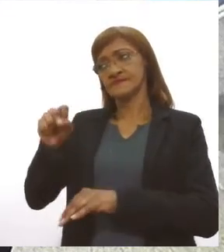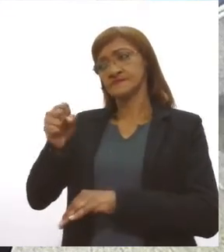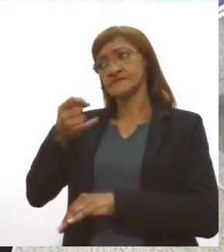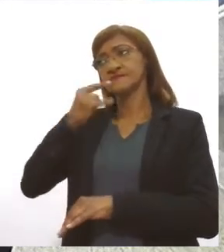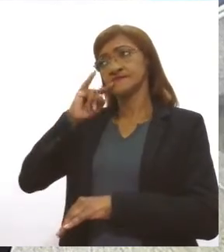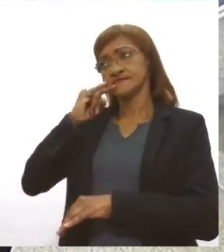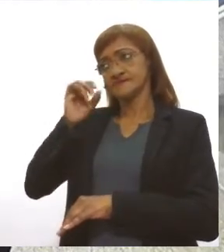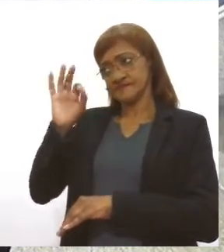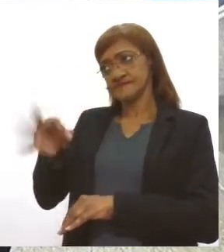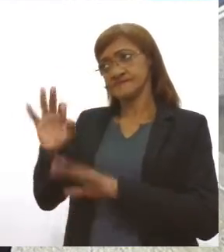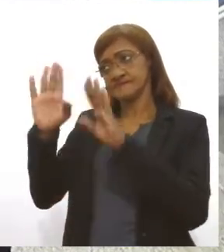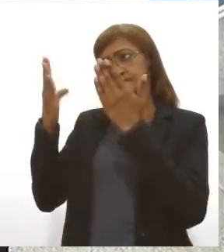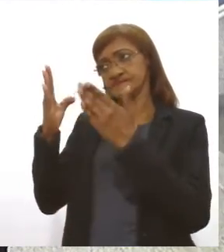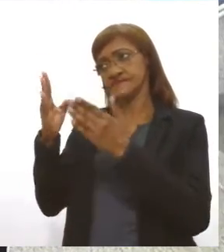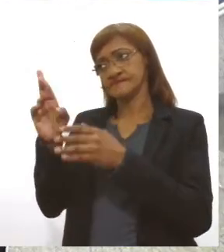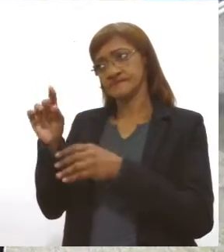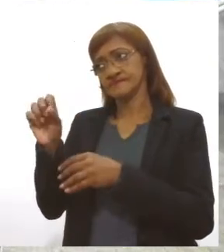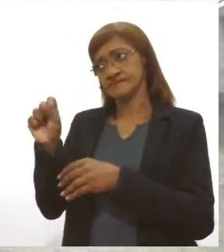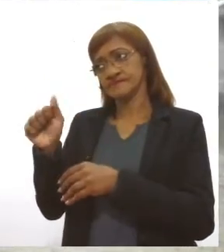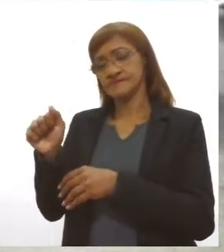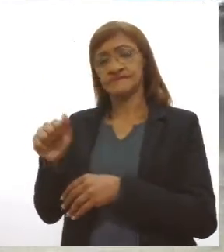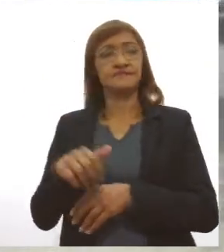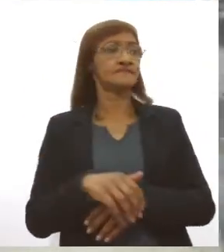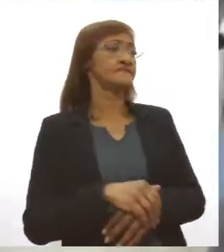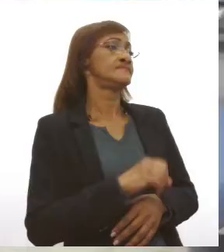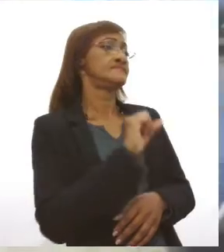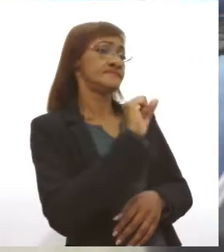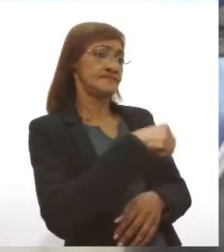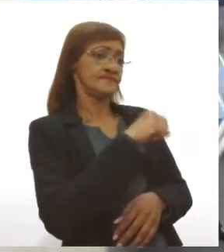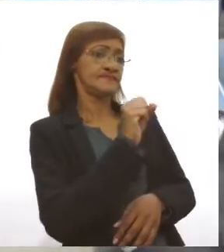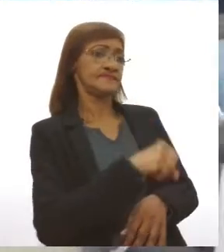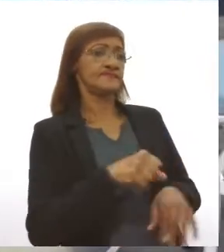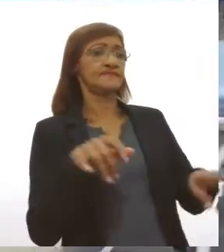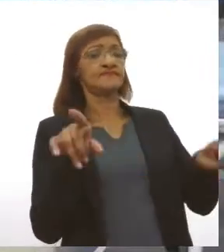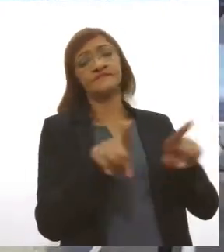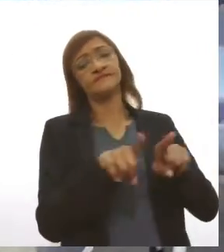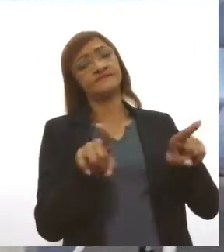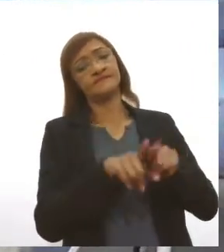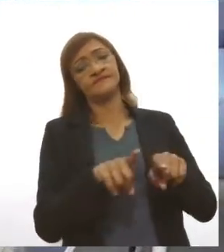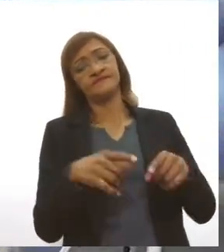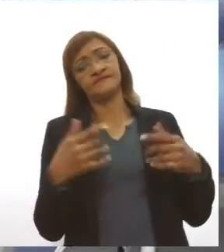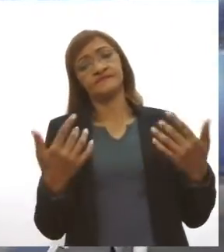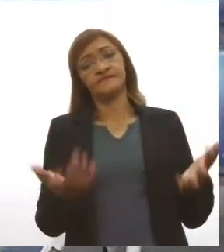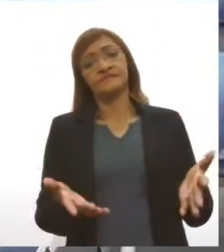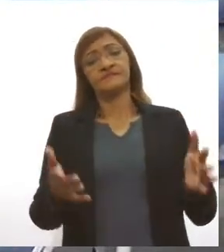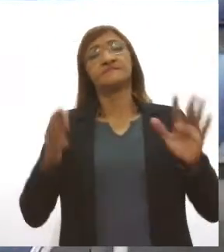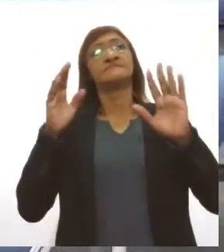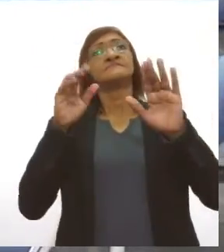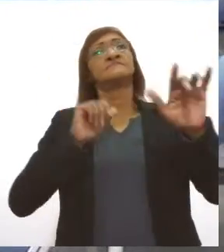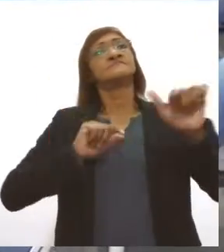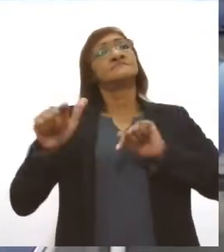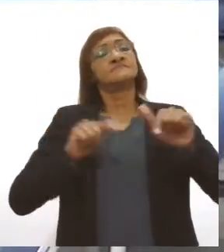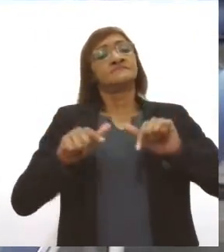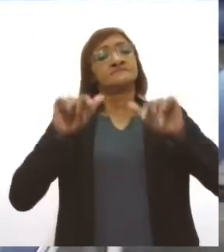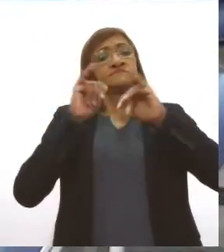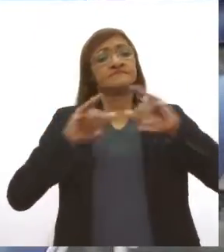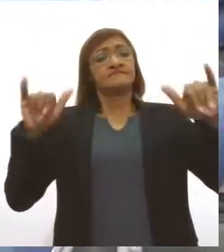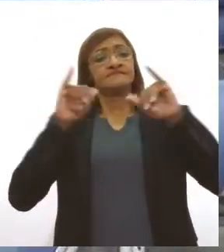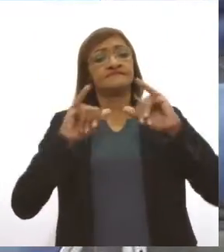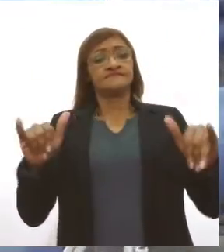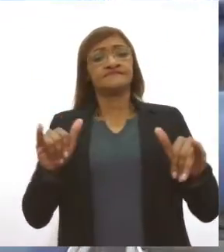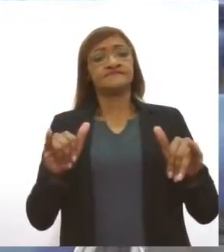festas, né, Rosângela? Exatamente. A gente também faz esse trabalho de orientação, porque é importante que as pessoas estejam